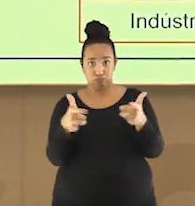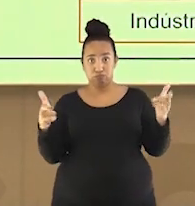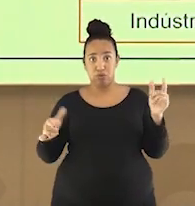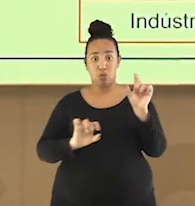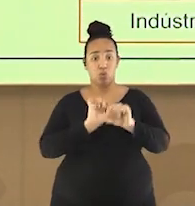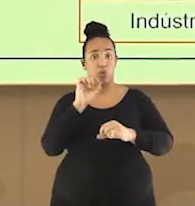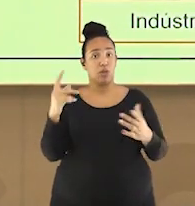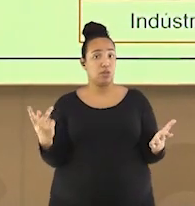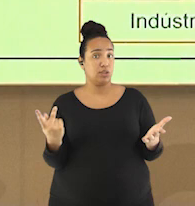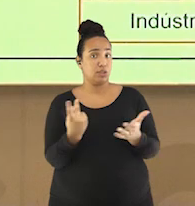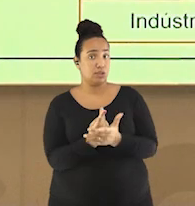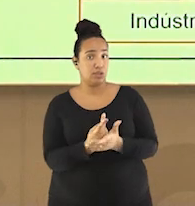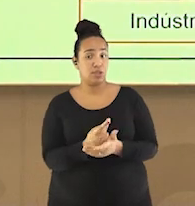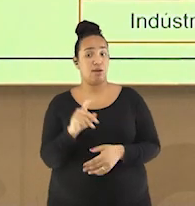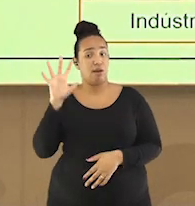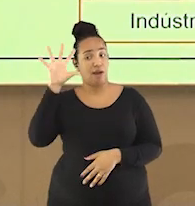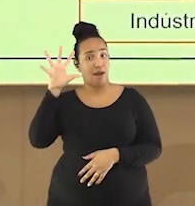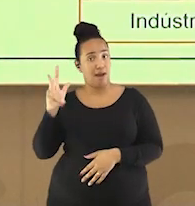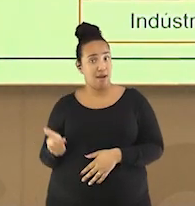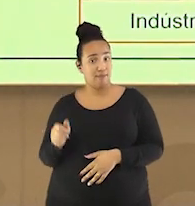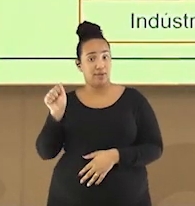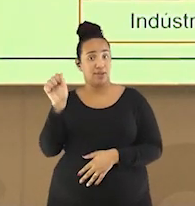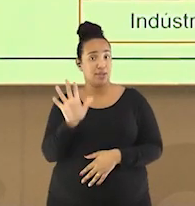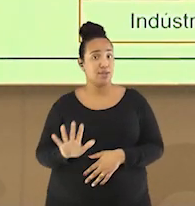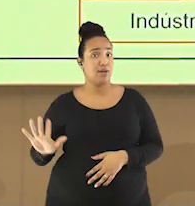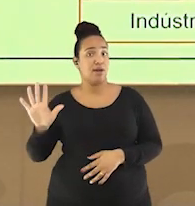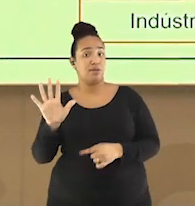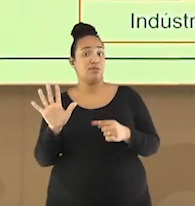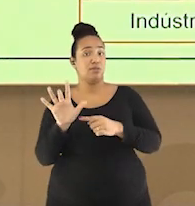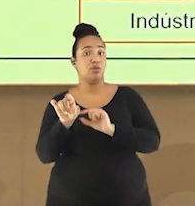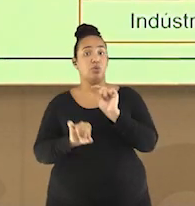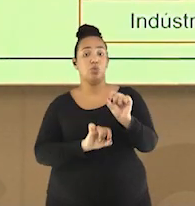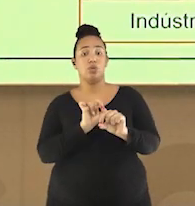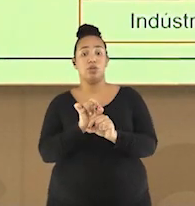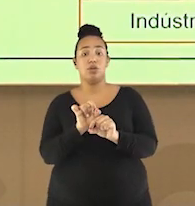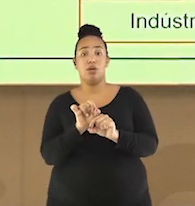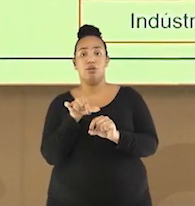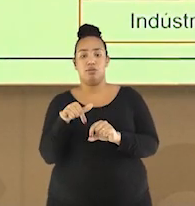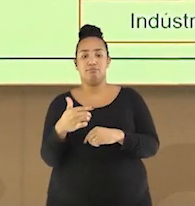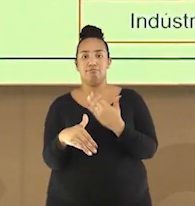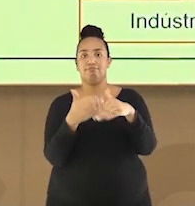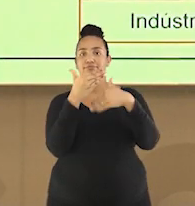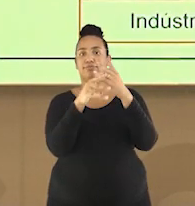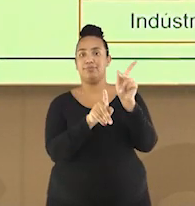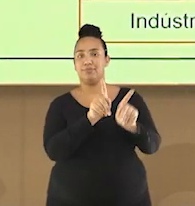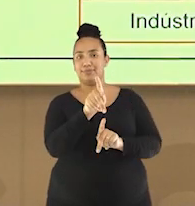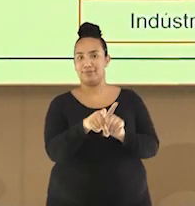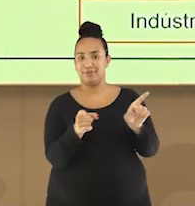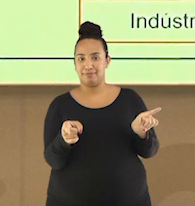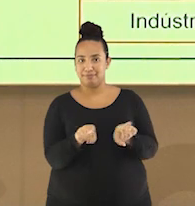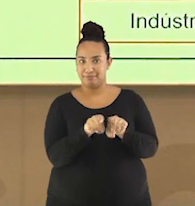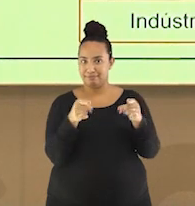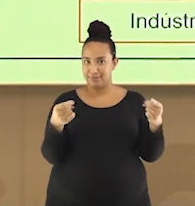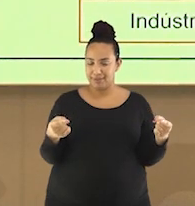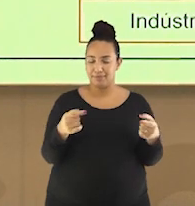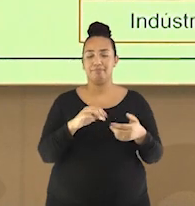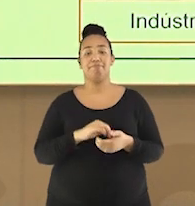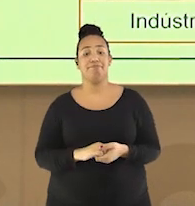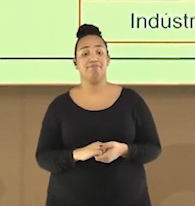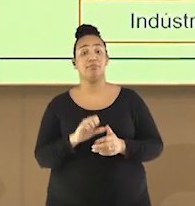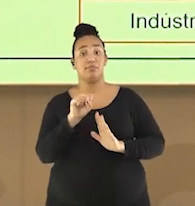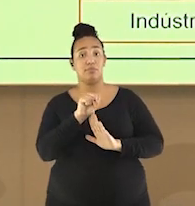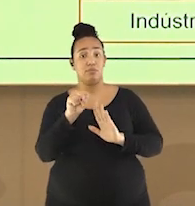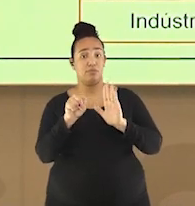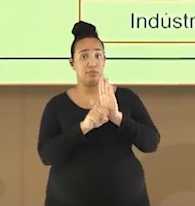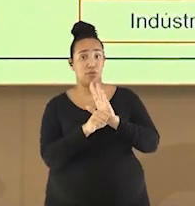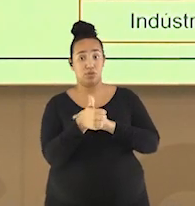dominação afroasiática uma alternativa frente ao grande crescimento populacional da Europa, que no século XIX